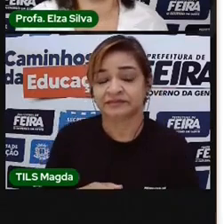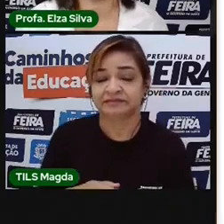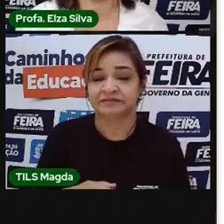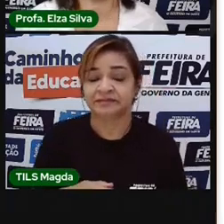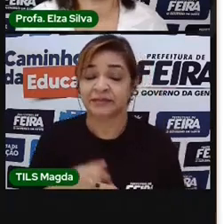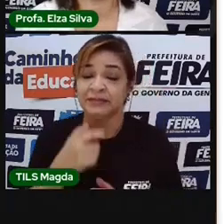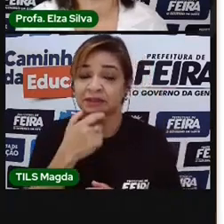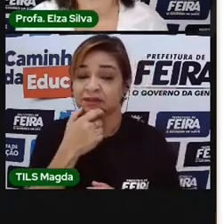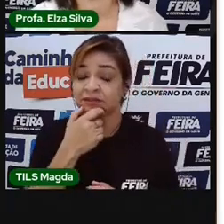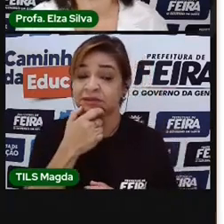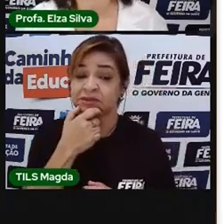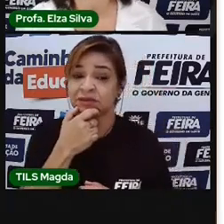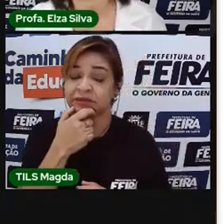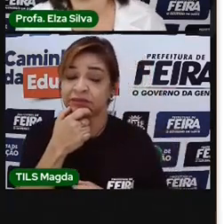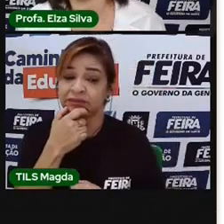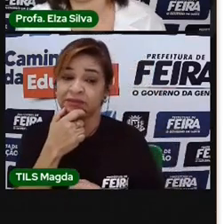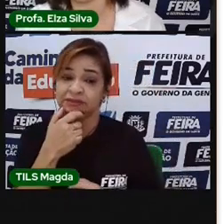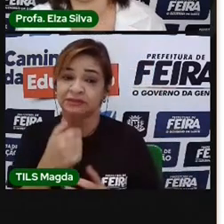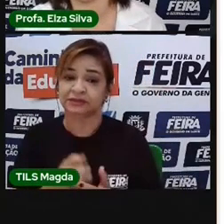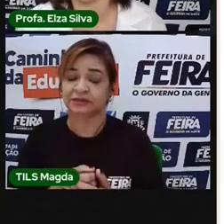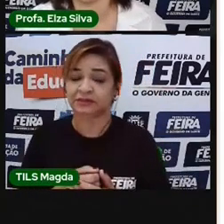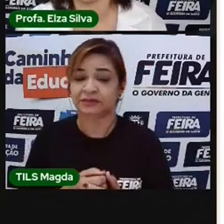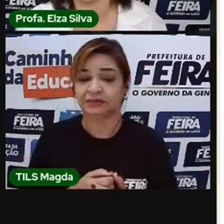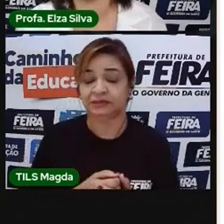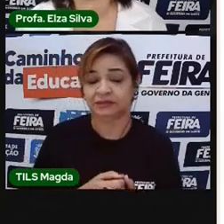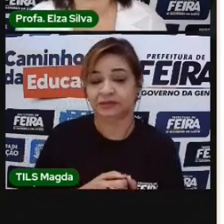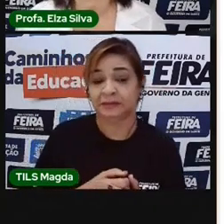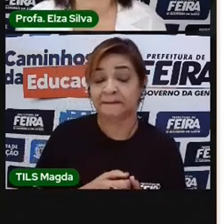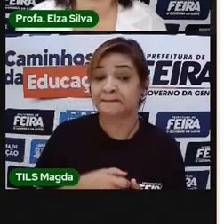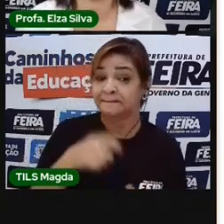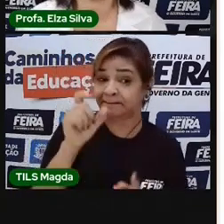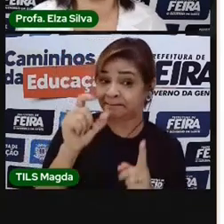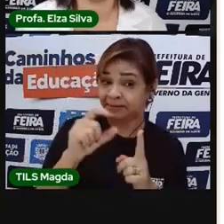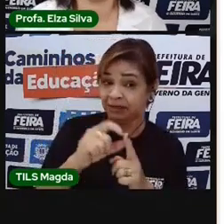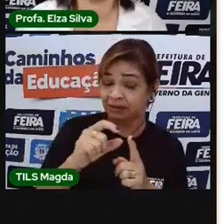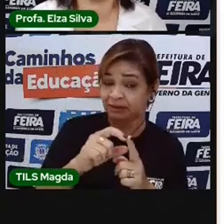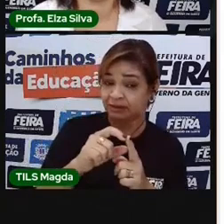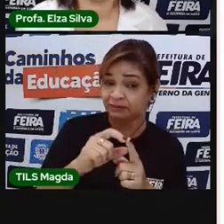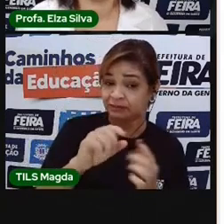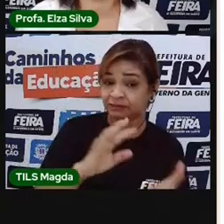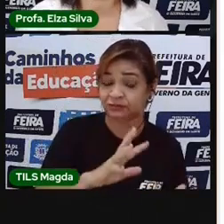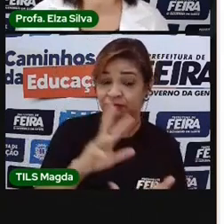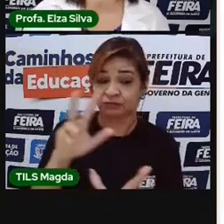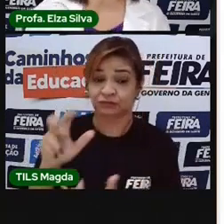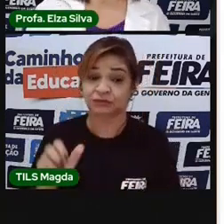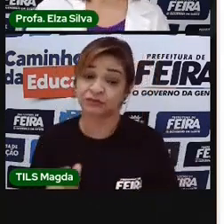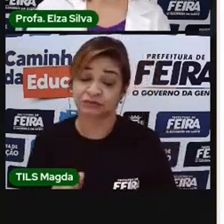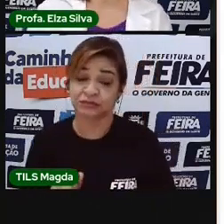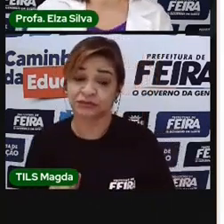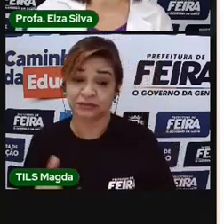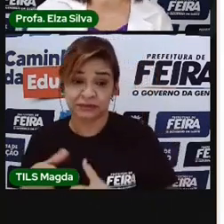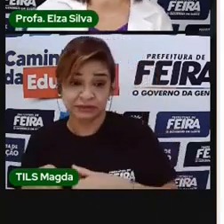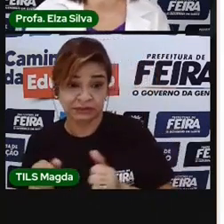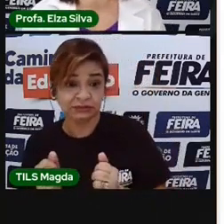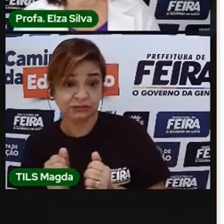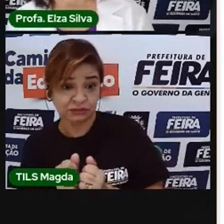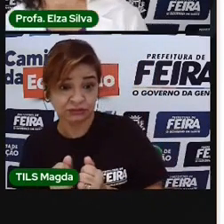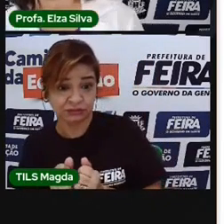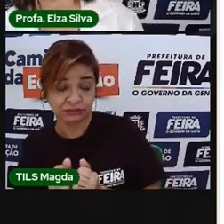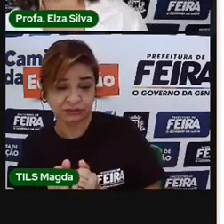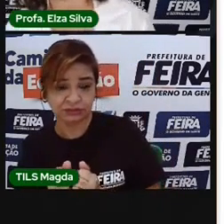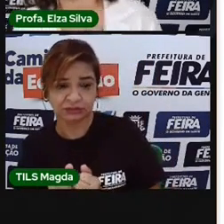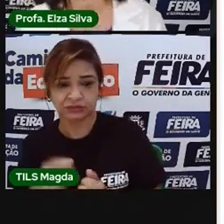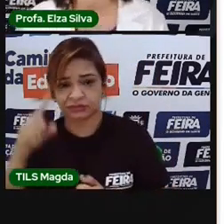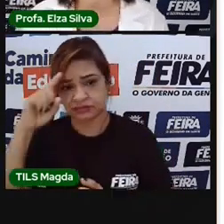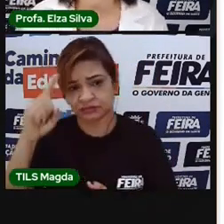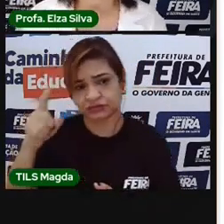O inglês, ou melhor, as palavras inglesas ao nosso redor. Então, eu fiz uma pesquisa de